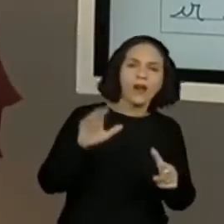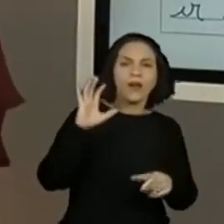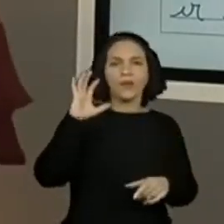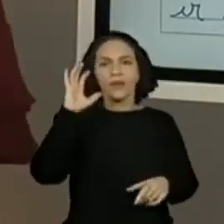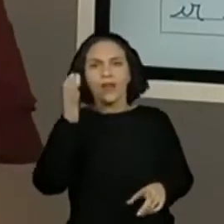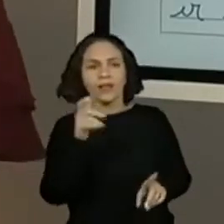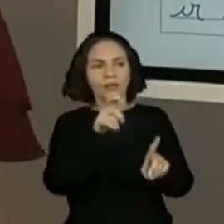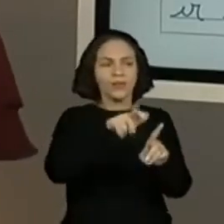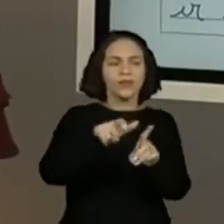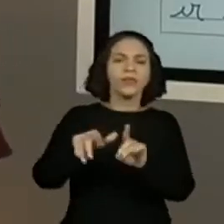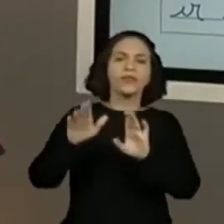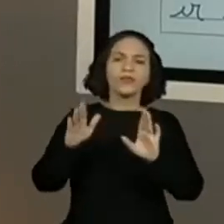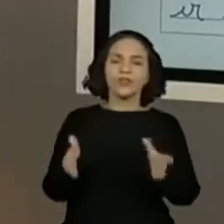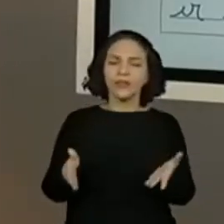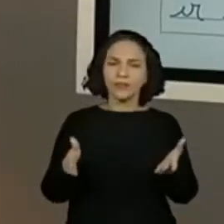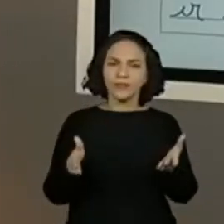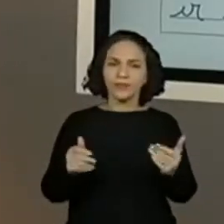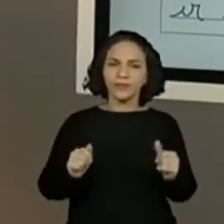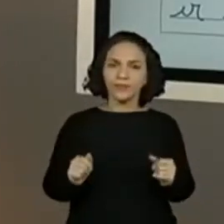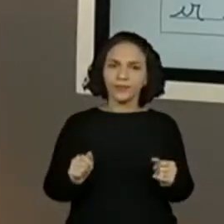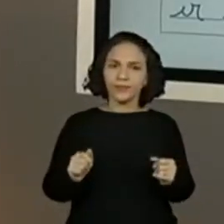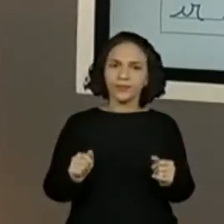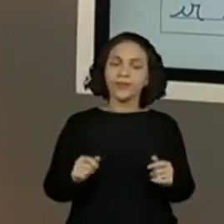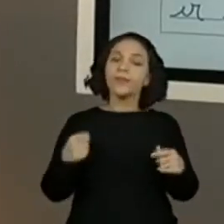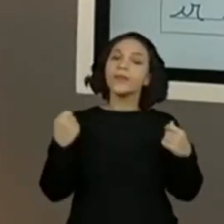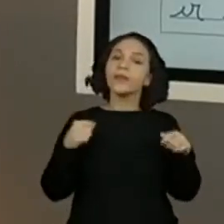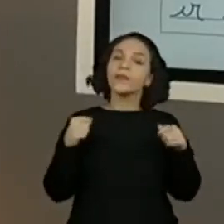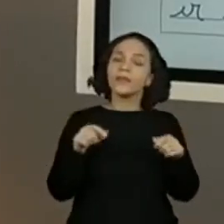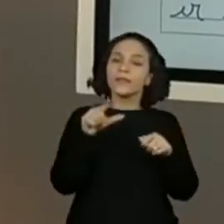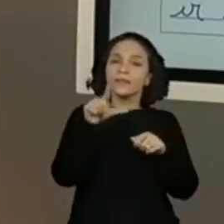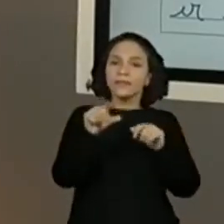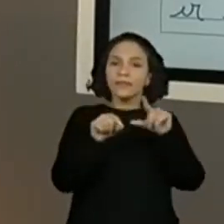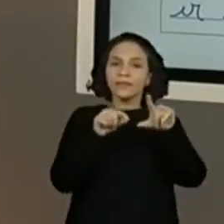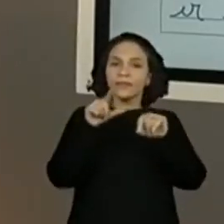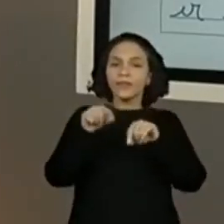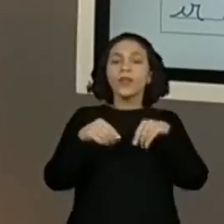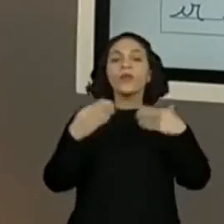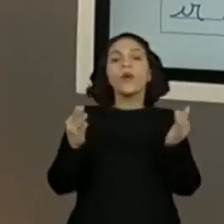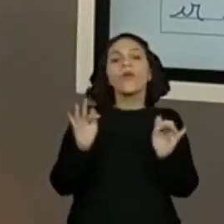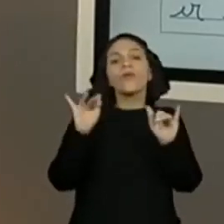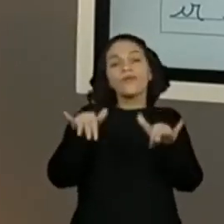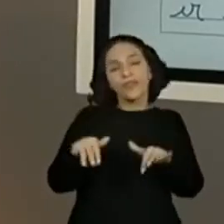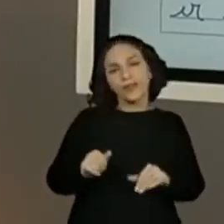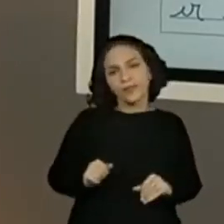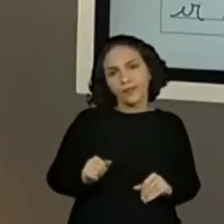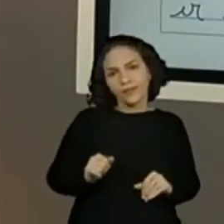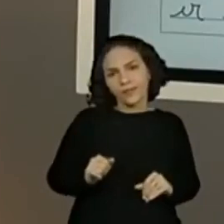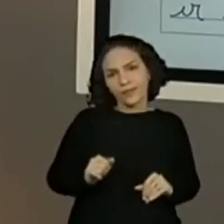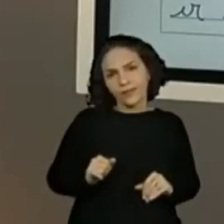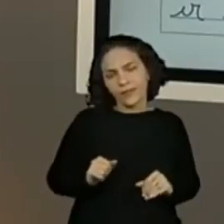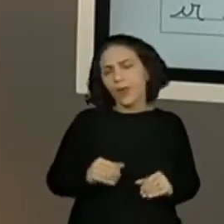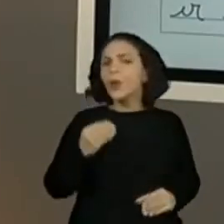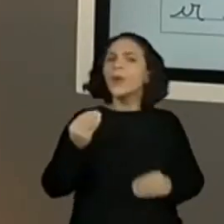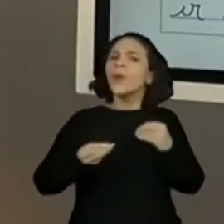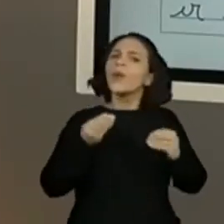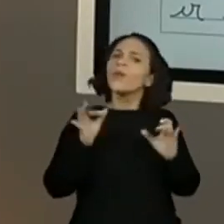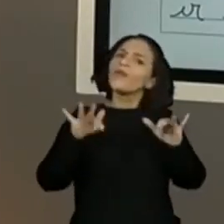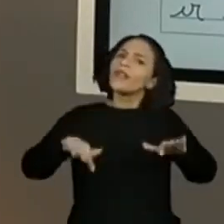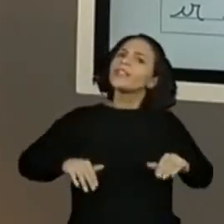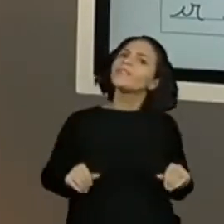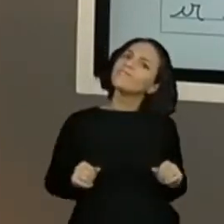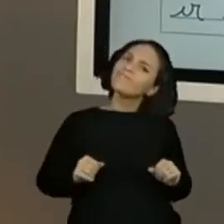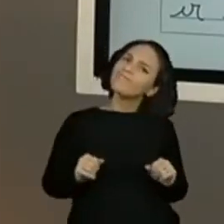personagens, nós precisamos escolher um final para esse conto. Como terminaria este conto?